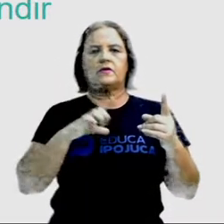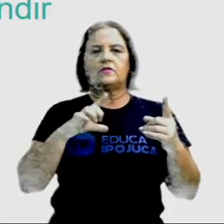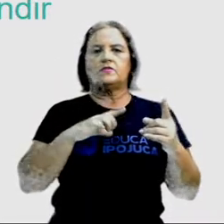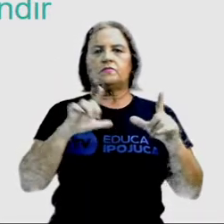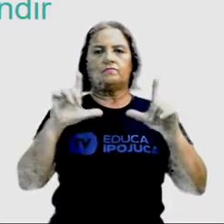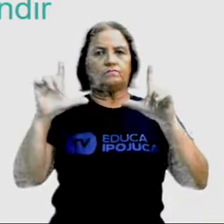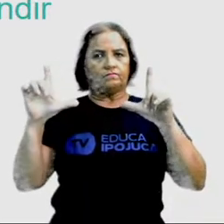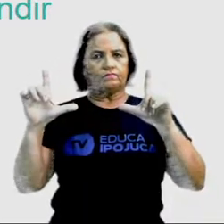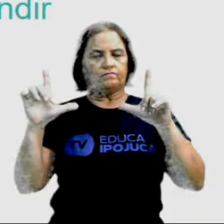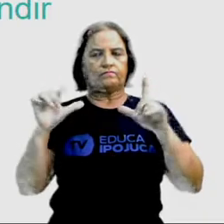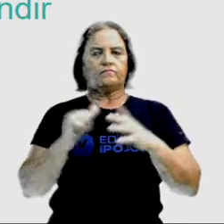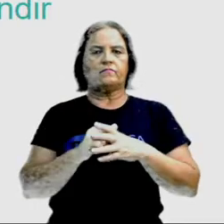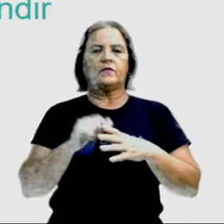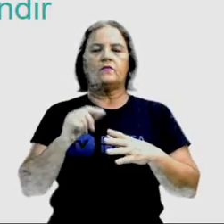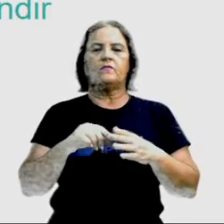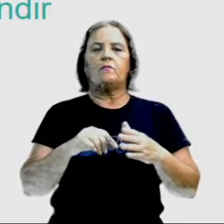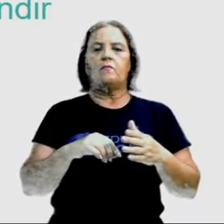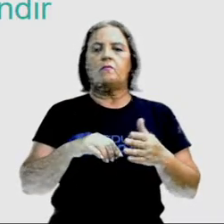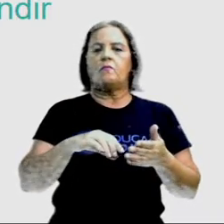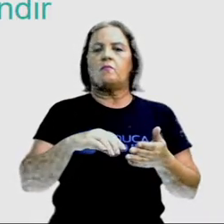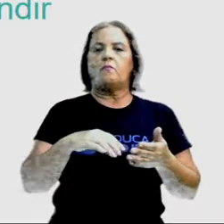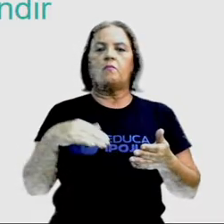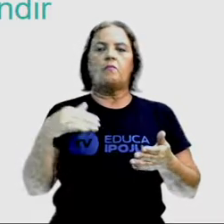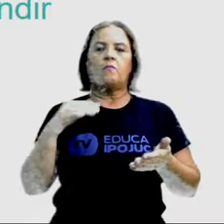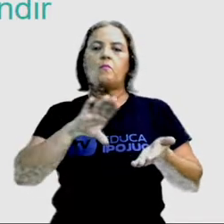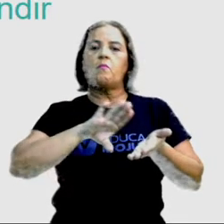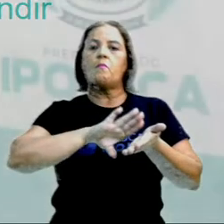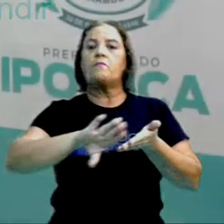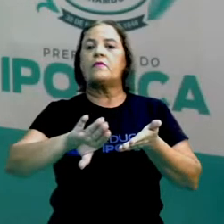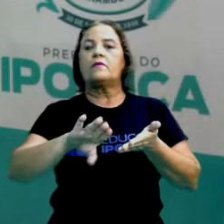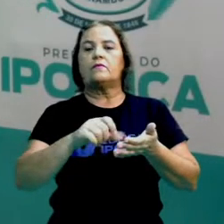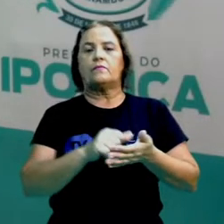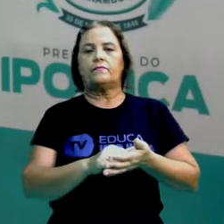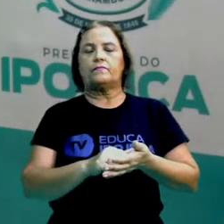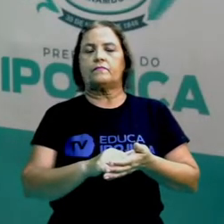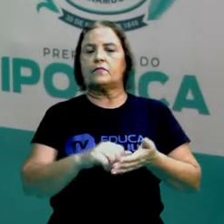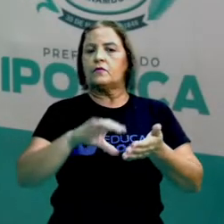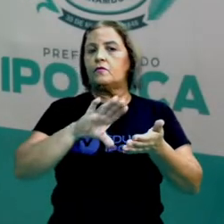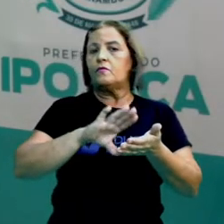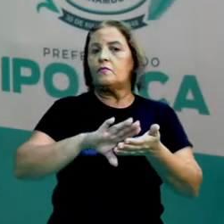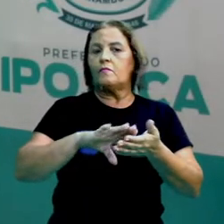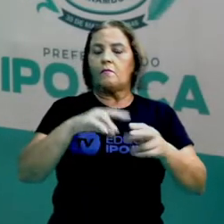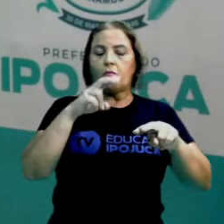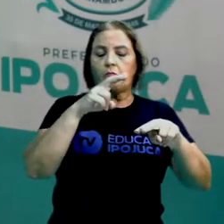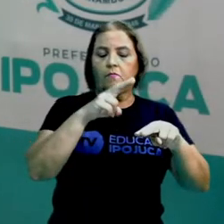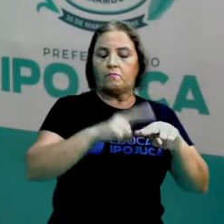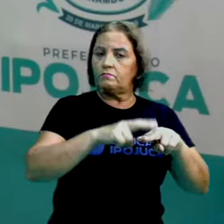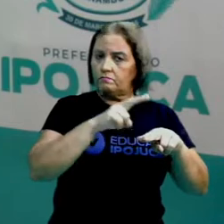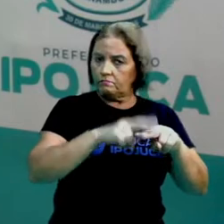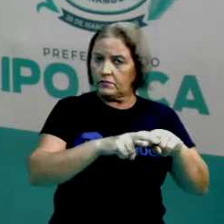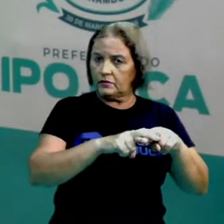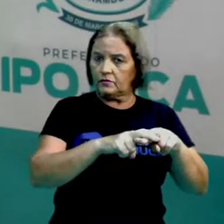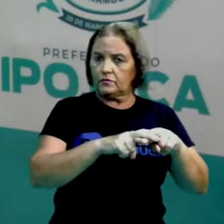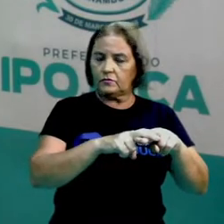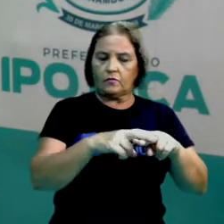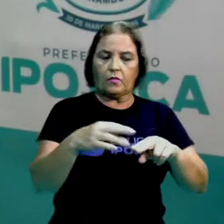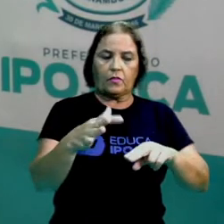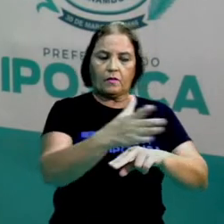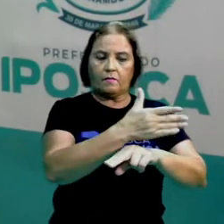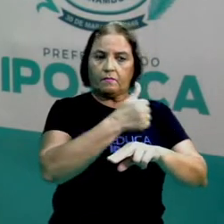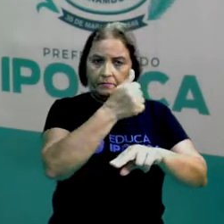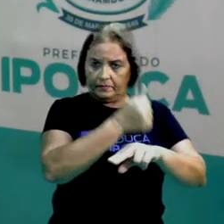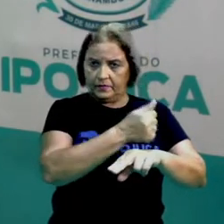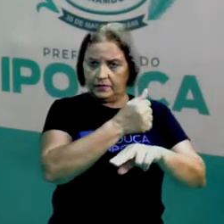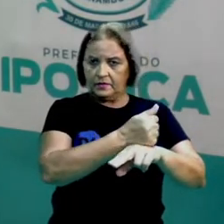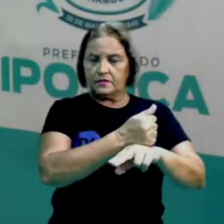slide fala da questão do banco. Nós temos aí o banco da praça e temos o banco onde nós pegamos dinheiro.